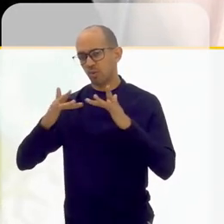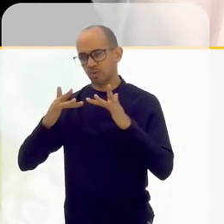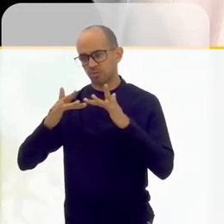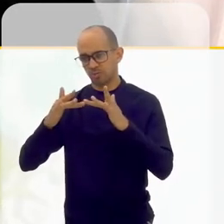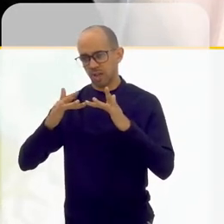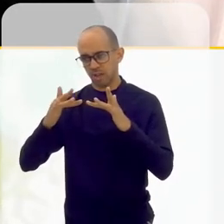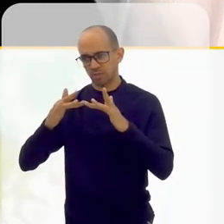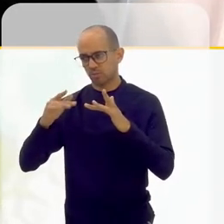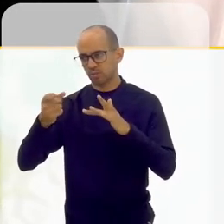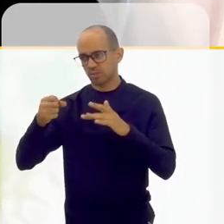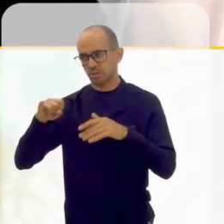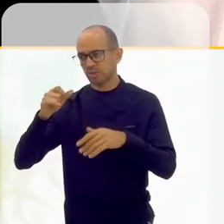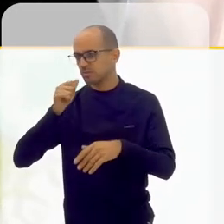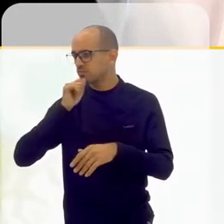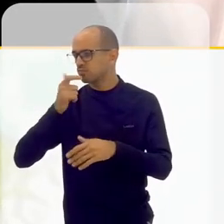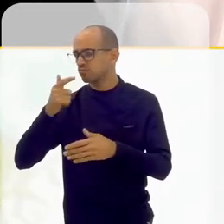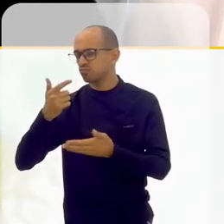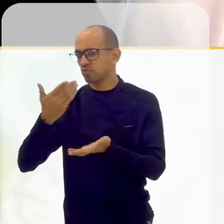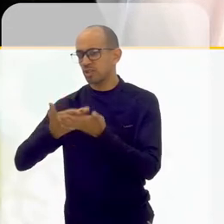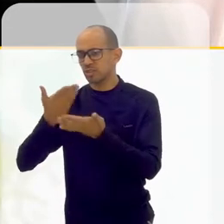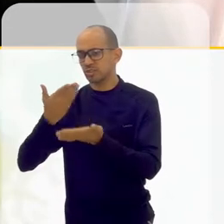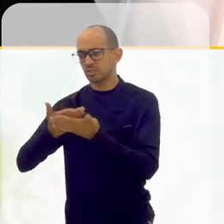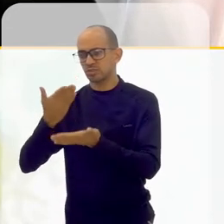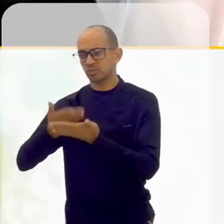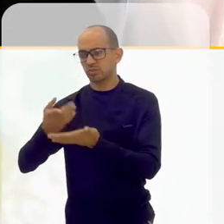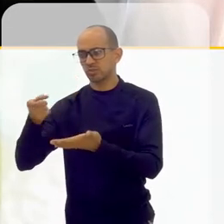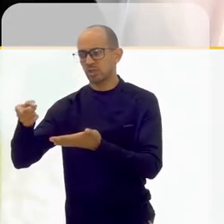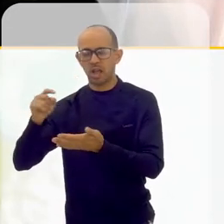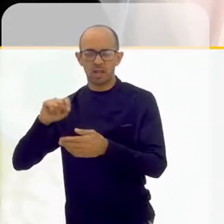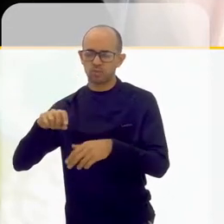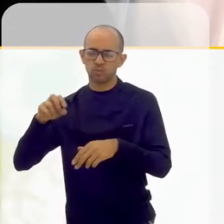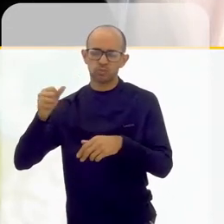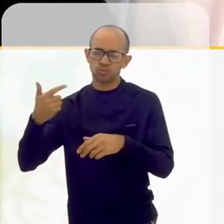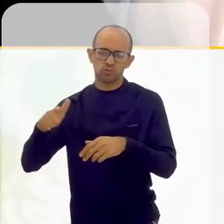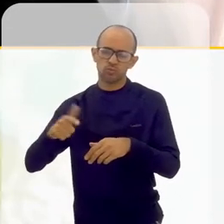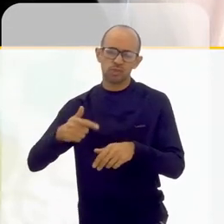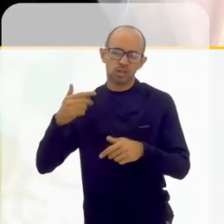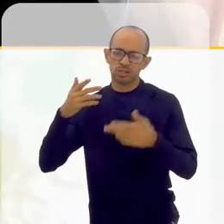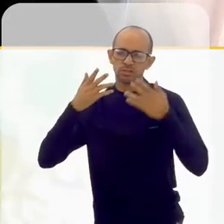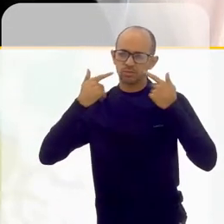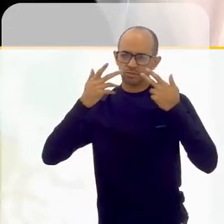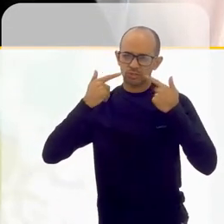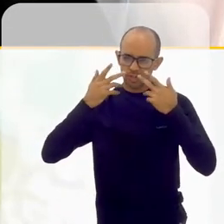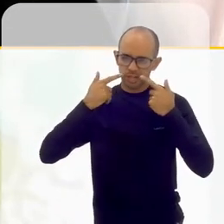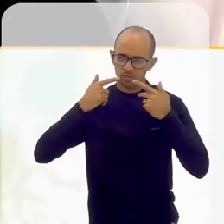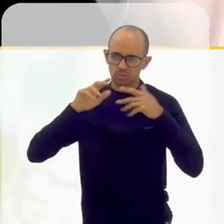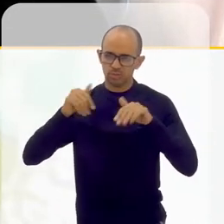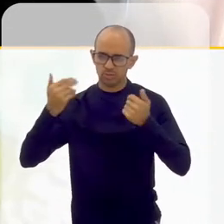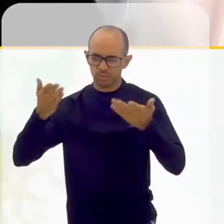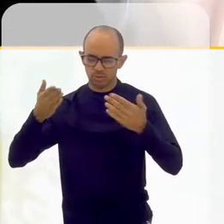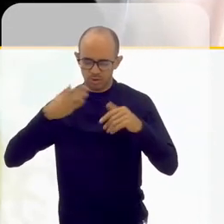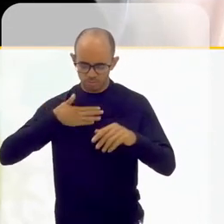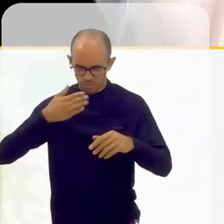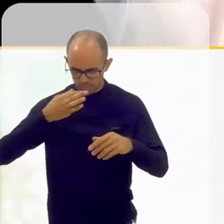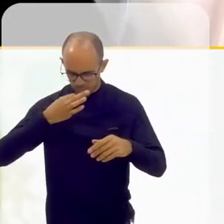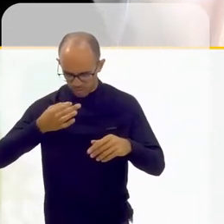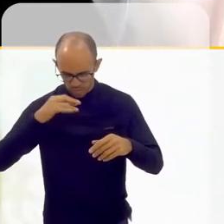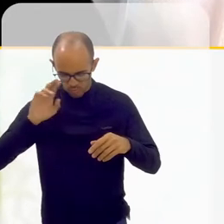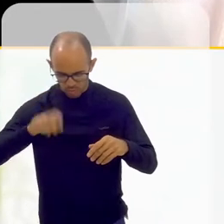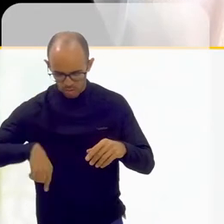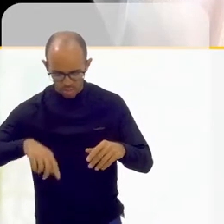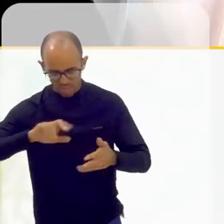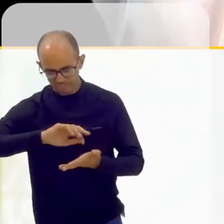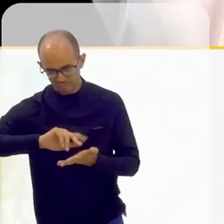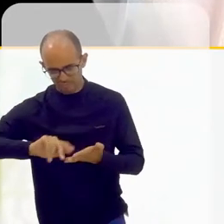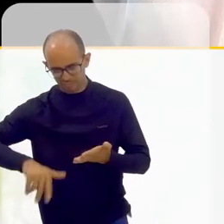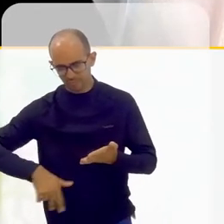estivesse fazendo uma aula de teatro, se não estivesse fazendo uma peça, mesmo que no âmbito do educacional. Sabe? Então, eu acho